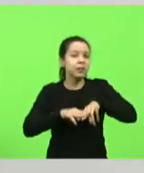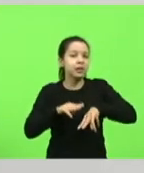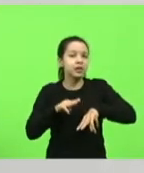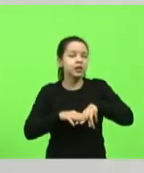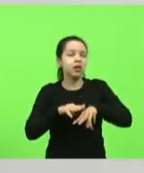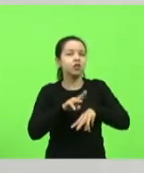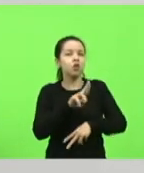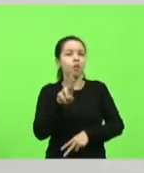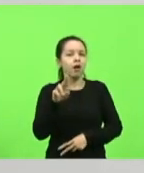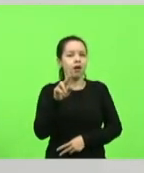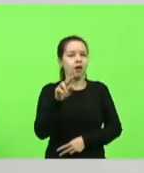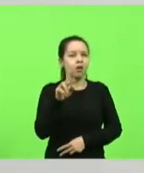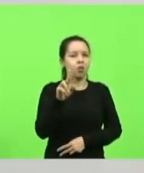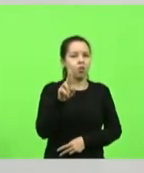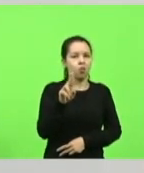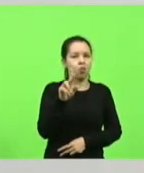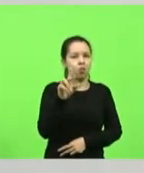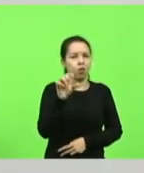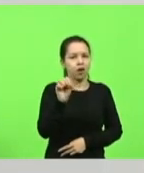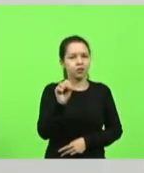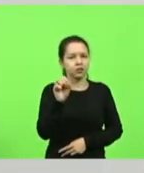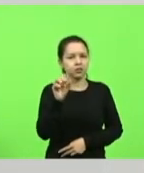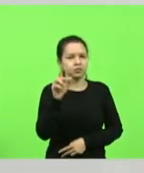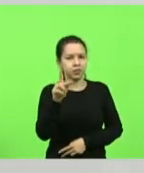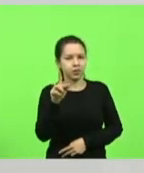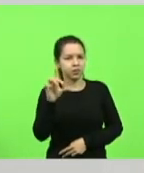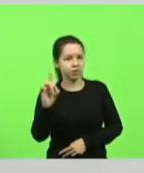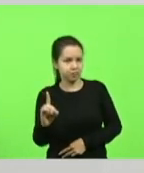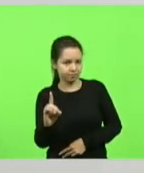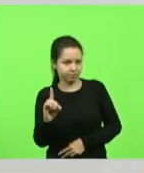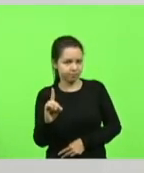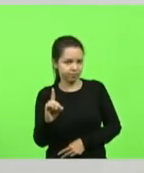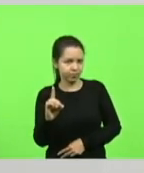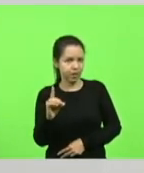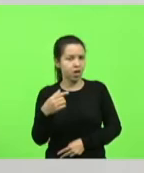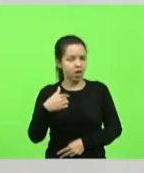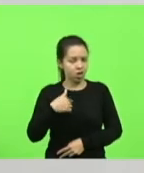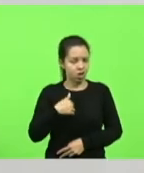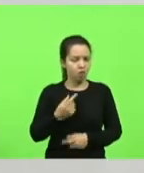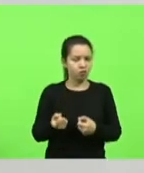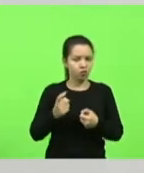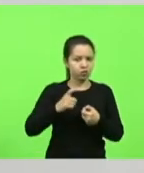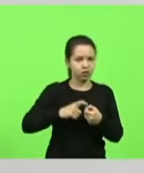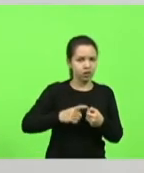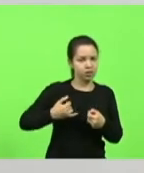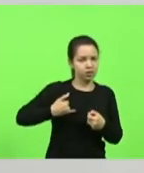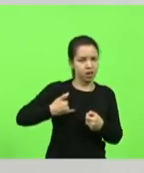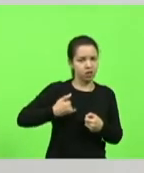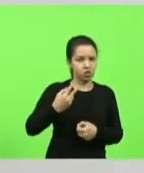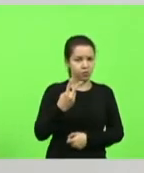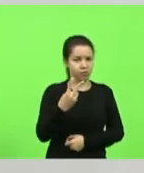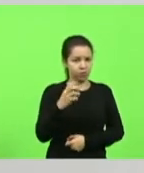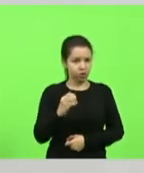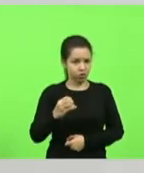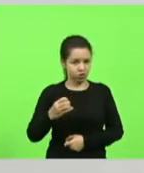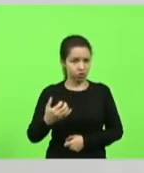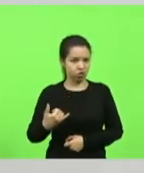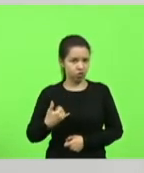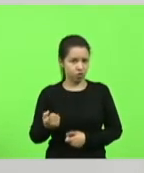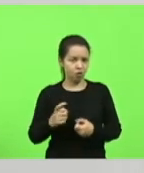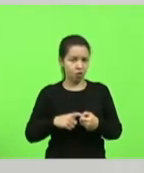eu recomecei meus estudos na quinta série com praticamente 20 anos e toda semana nós tínhamos